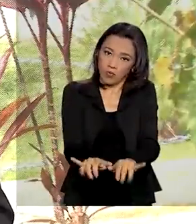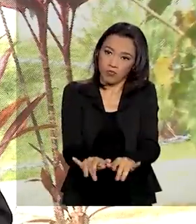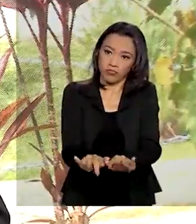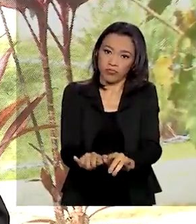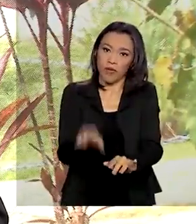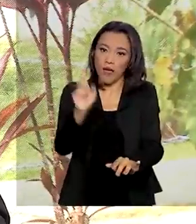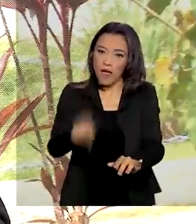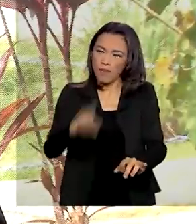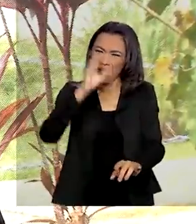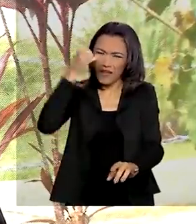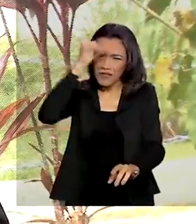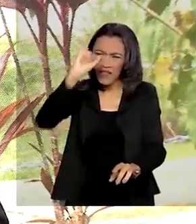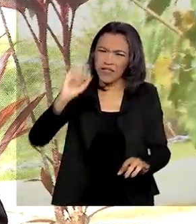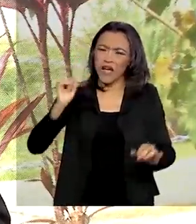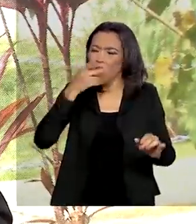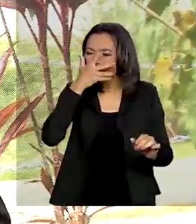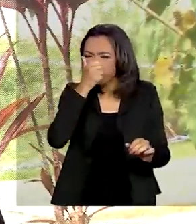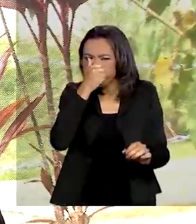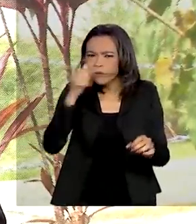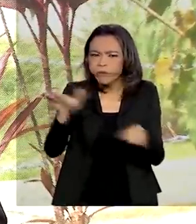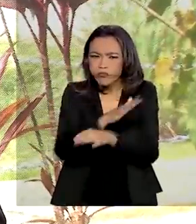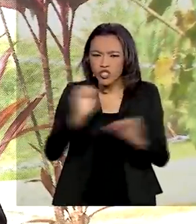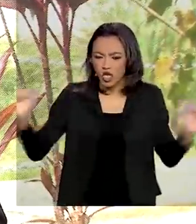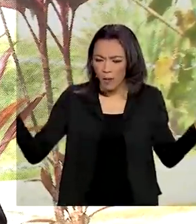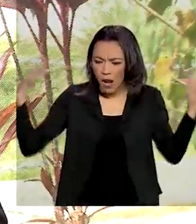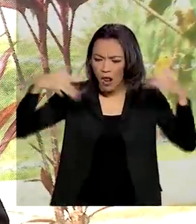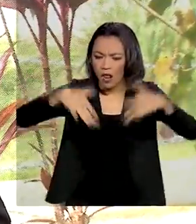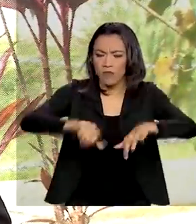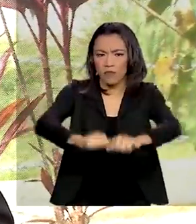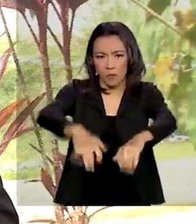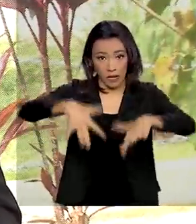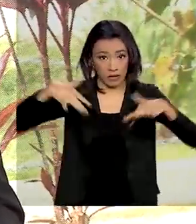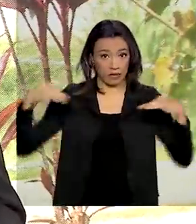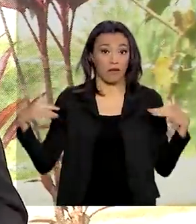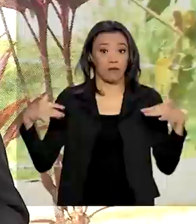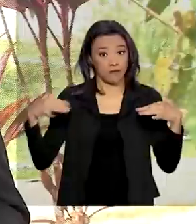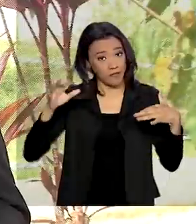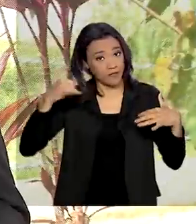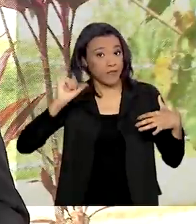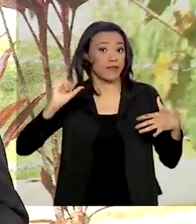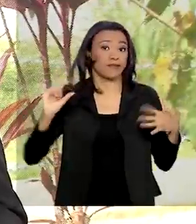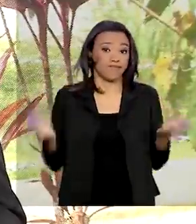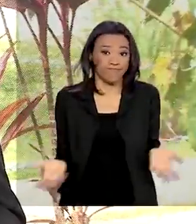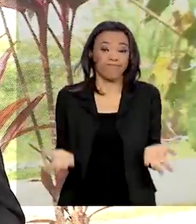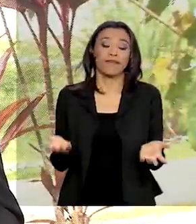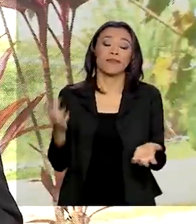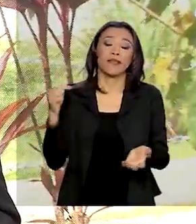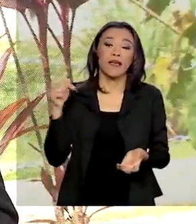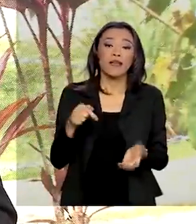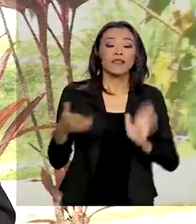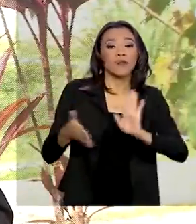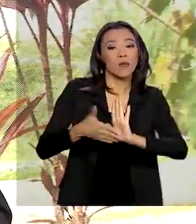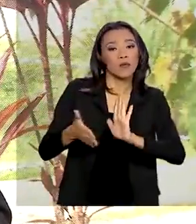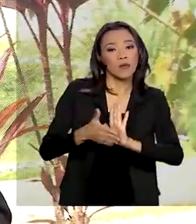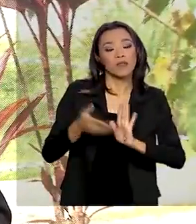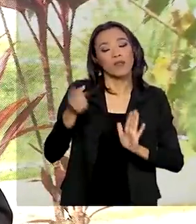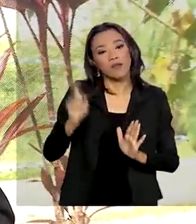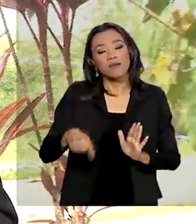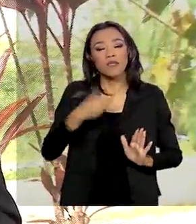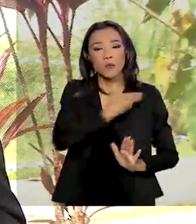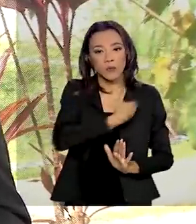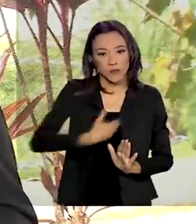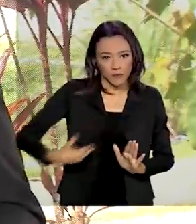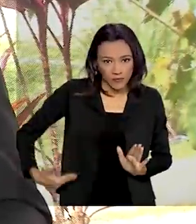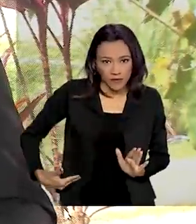a aglomeração dos parlamentares em plenário. Quanto a essa medida, ela foi proposta para que o governo